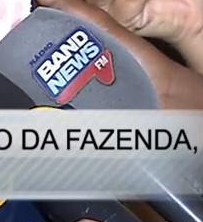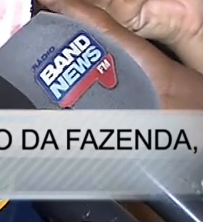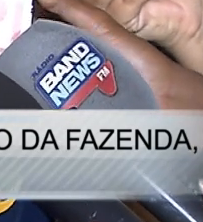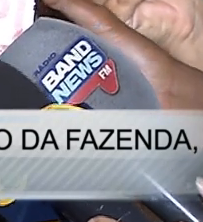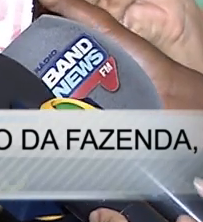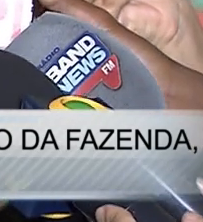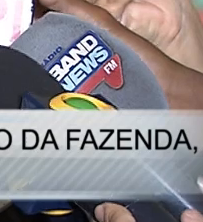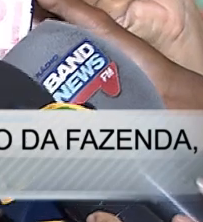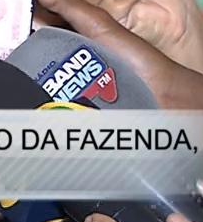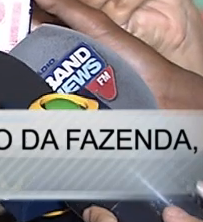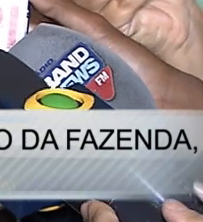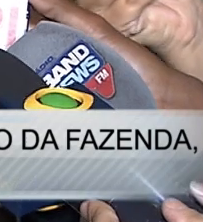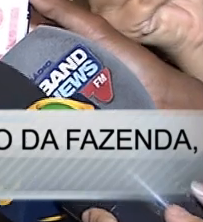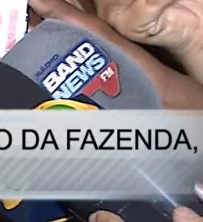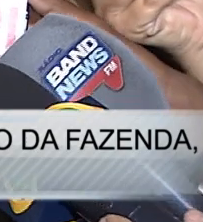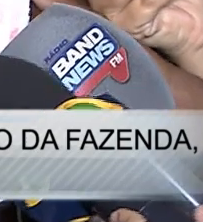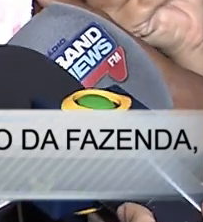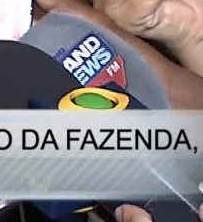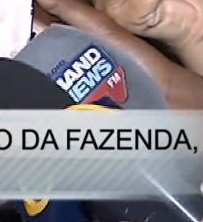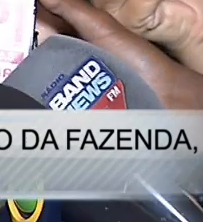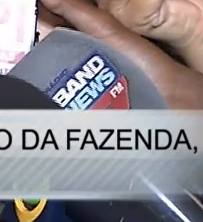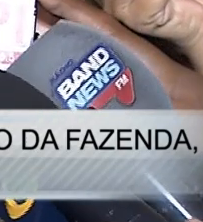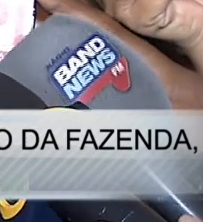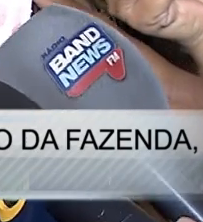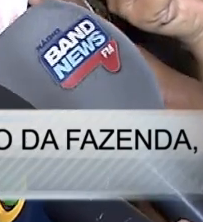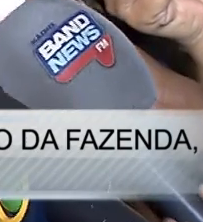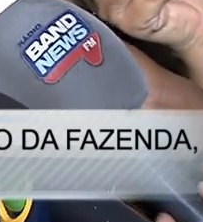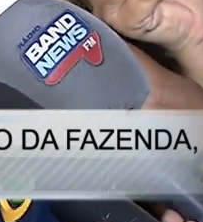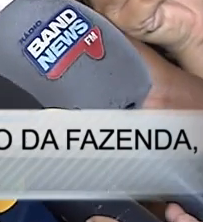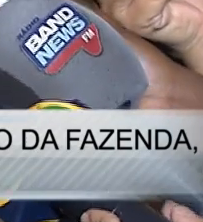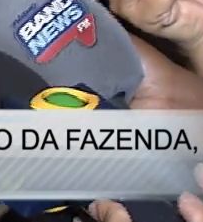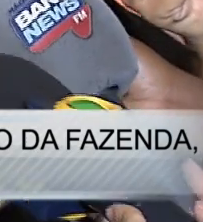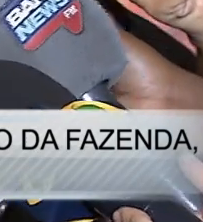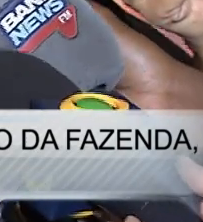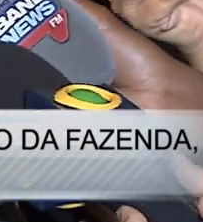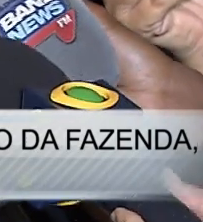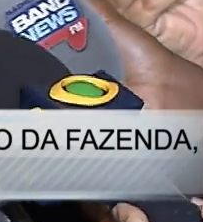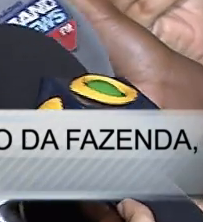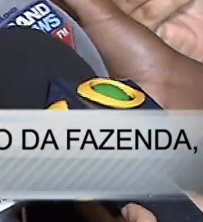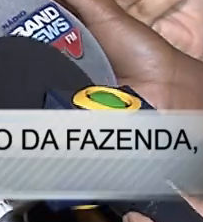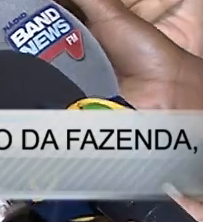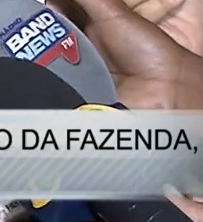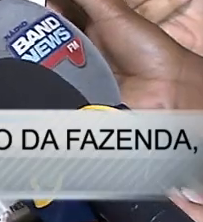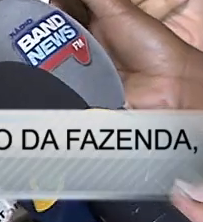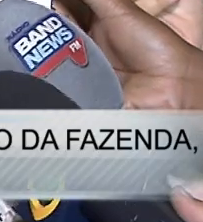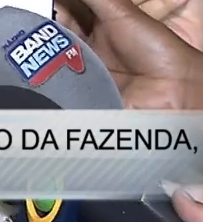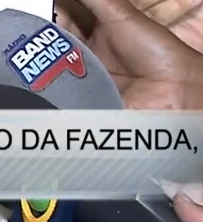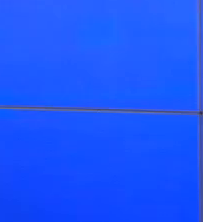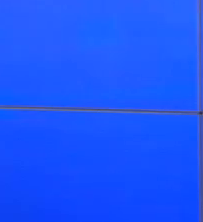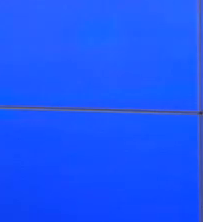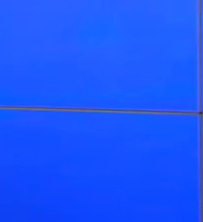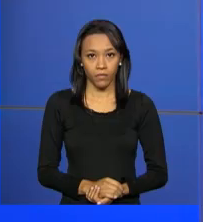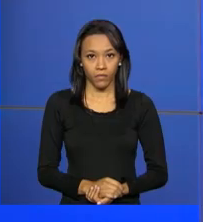aperfeiçoar regras de controle de gasto, sobretudo de controle de gasto de pessoal e gasto de previdência no nível estadual.